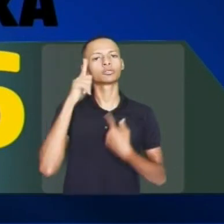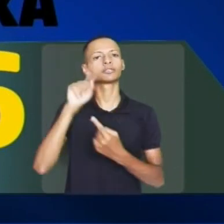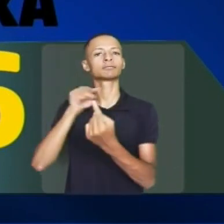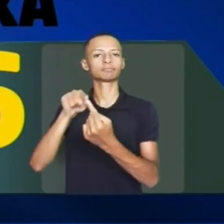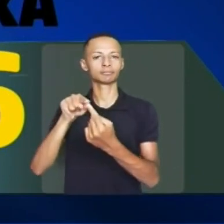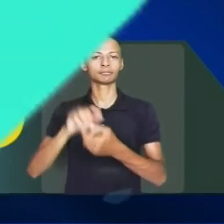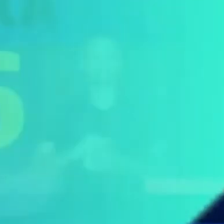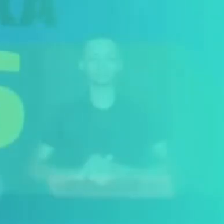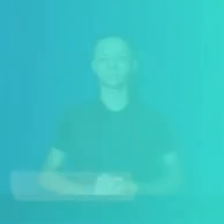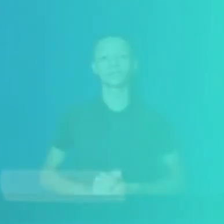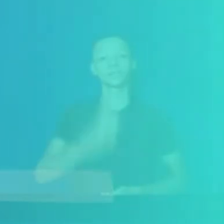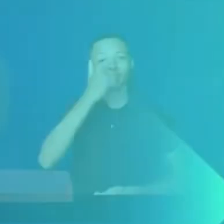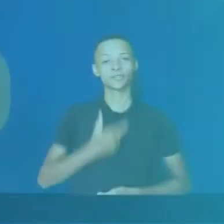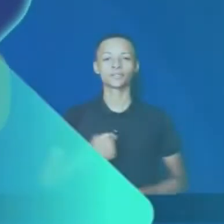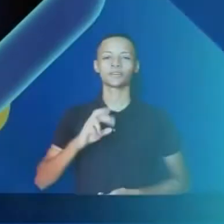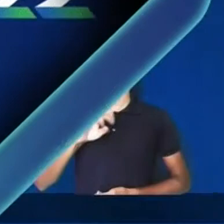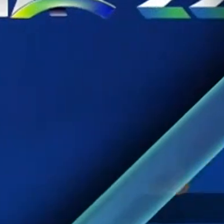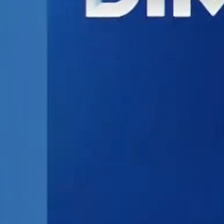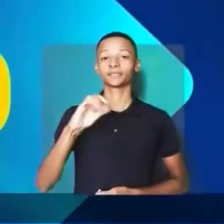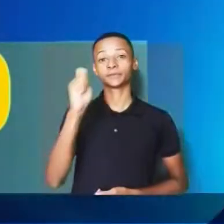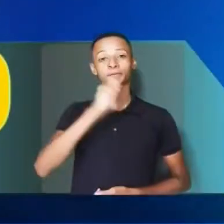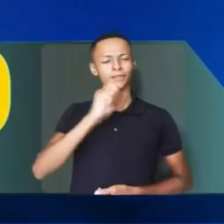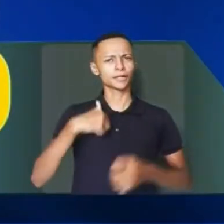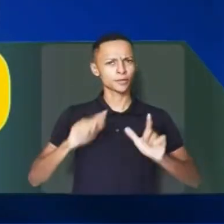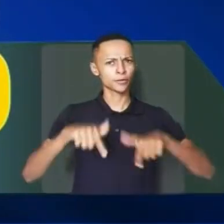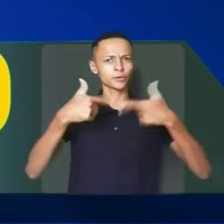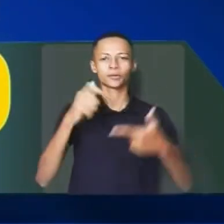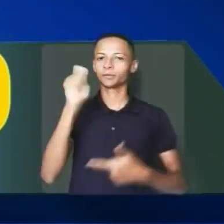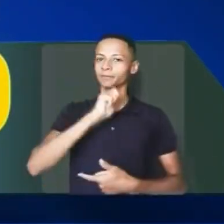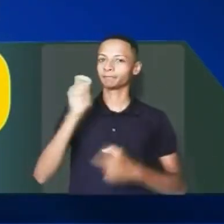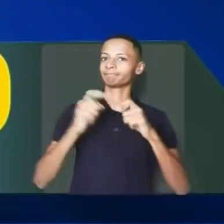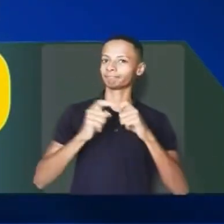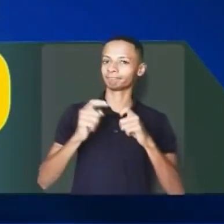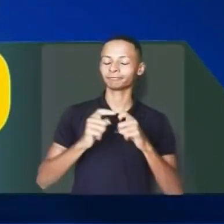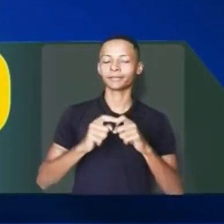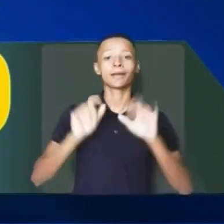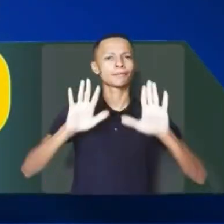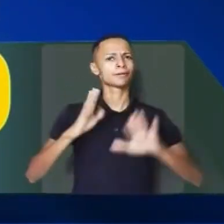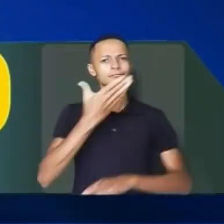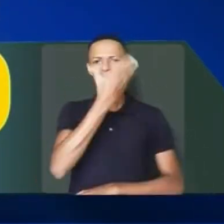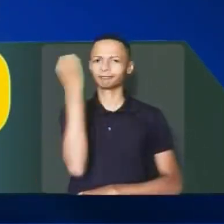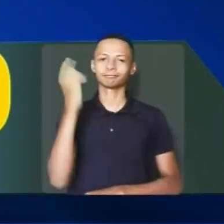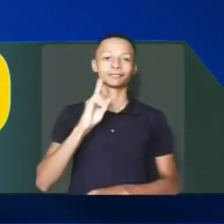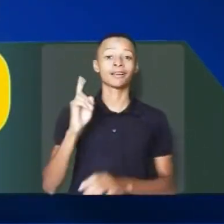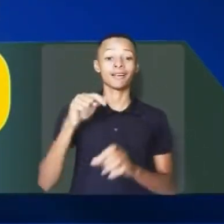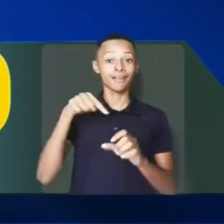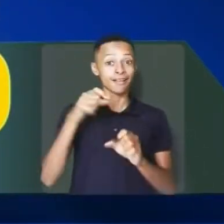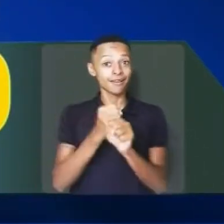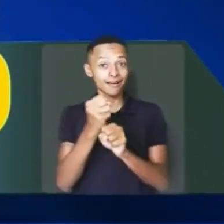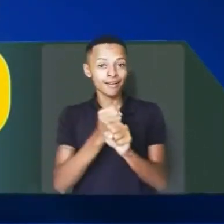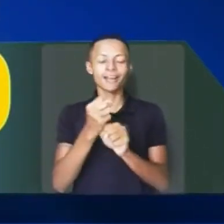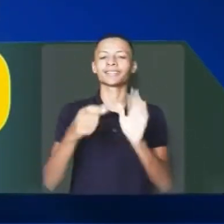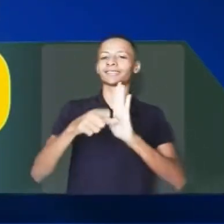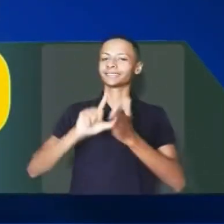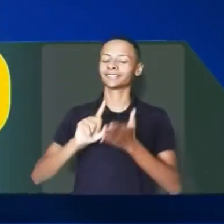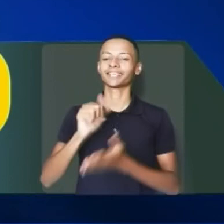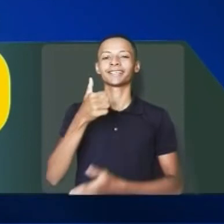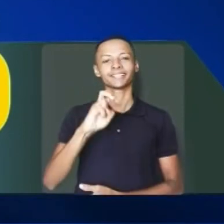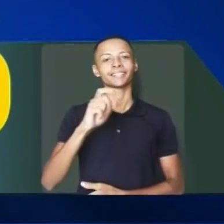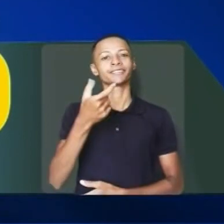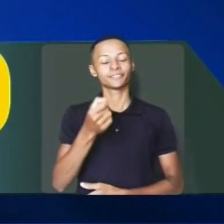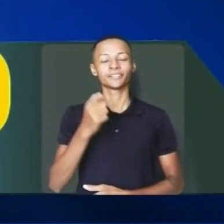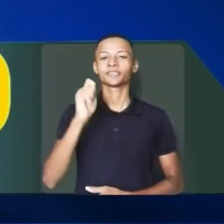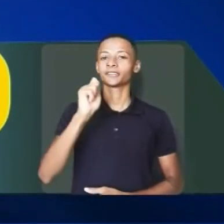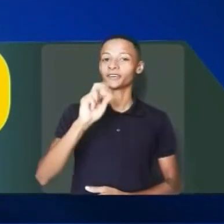tem chegada Olá, sou Orlando Cannabis Luto pela Cannabis Medicinal Ah, não se esqueça Esse ano é mais cedo É